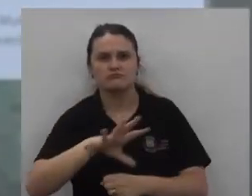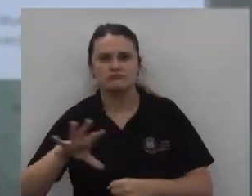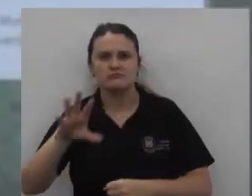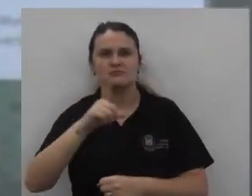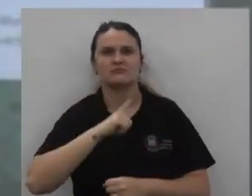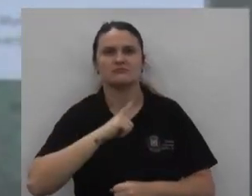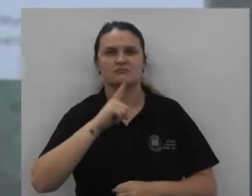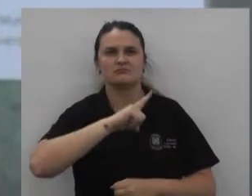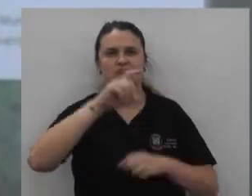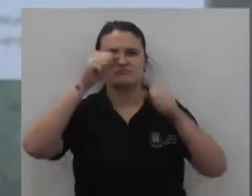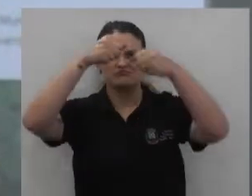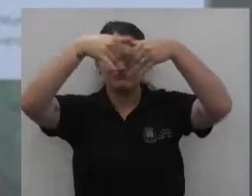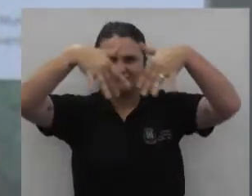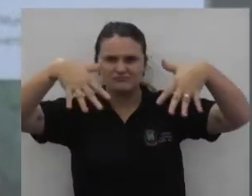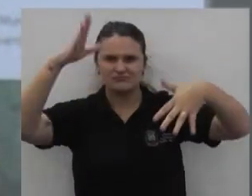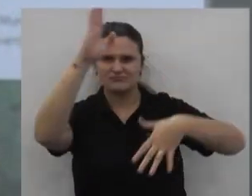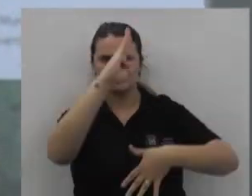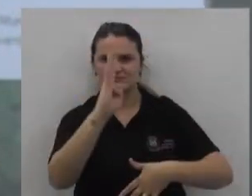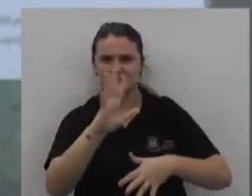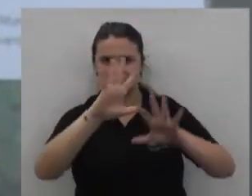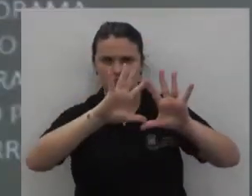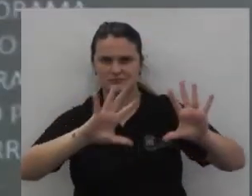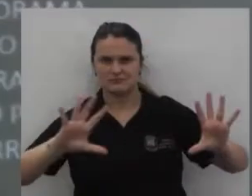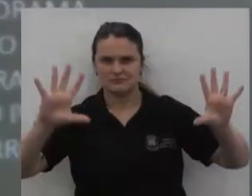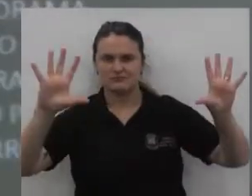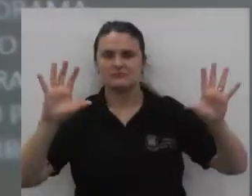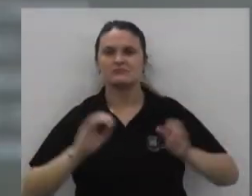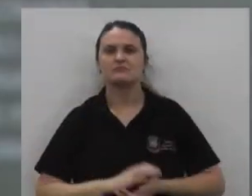Aqui é o mapa Da distribuição Dos CMEIs